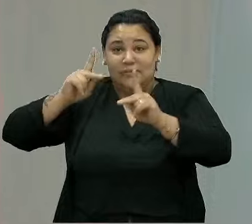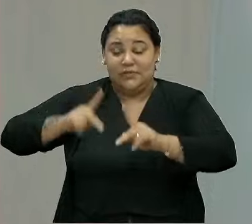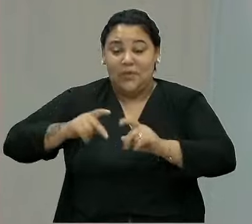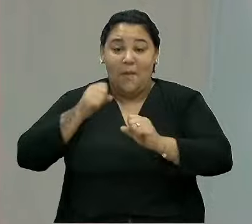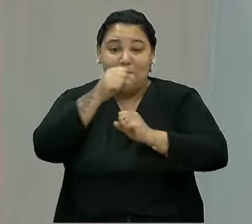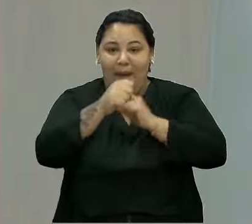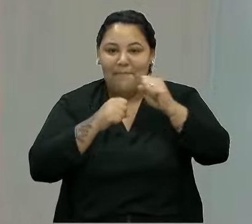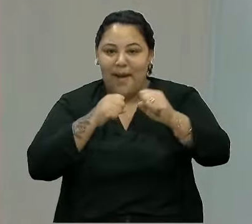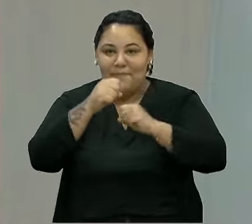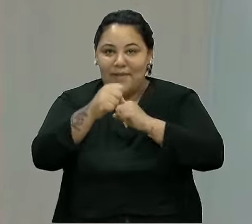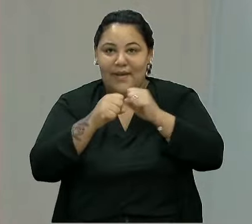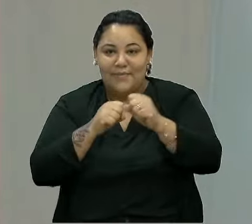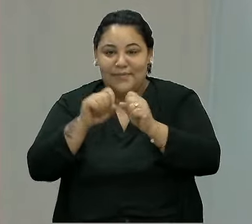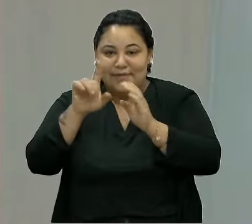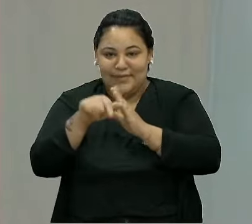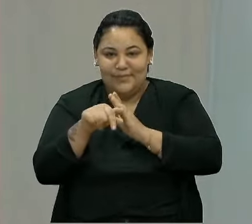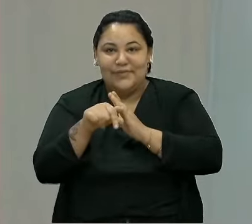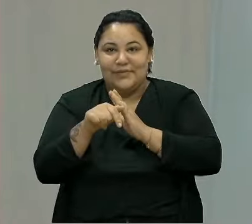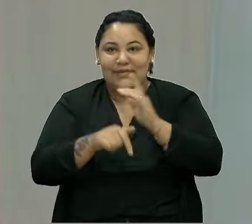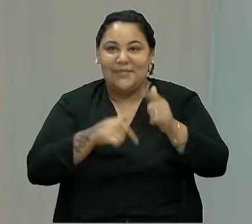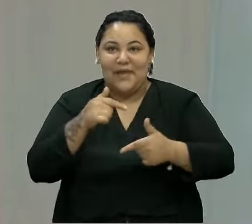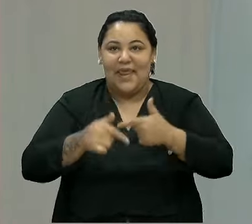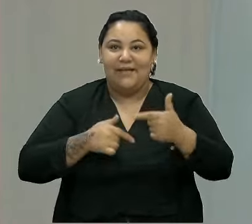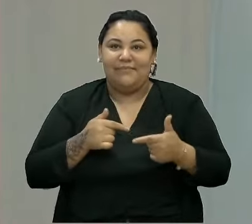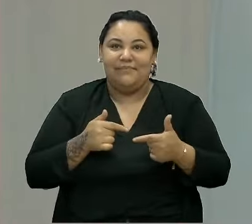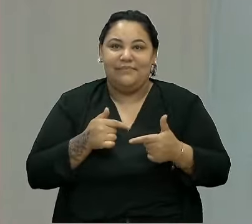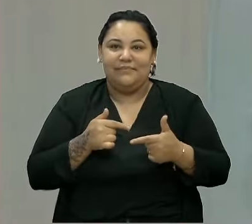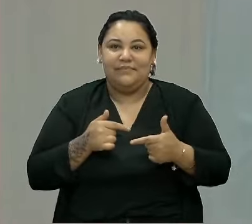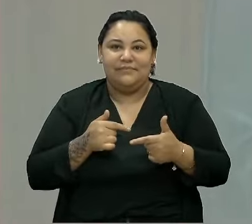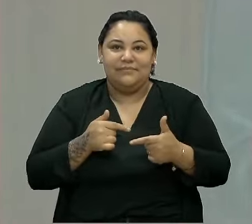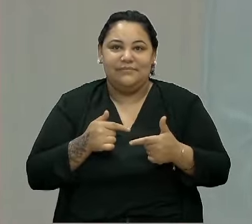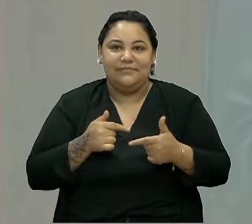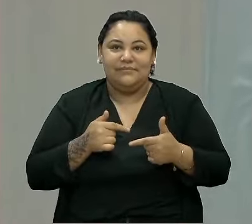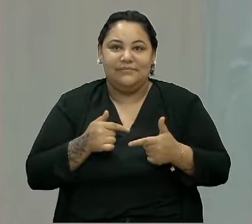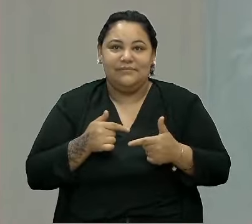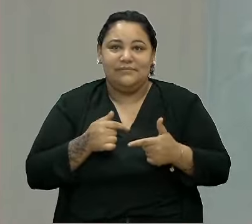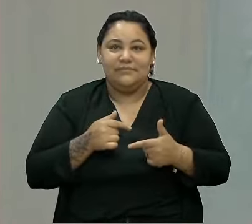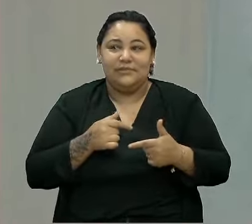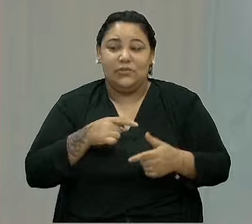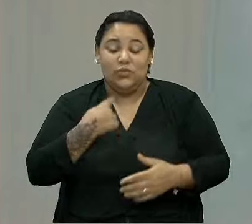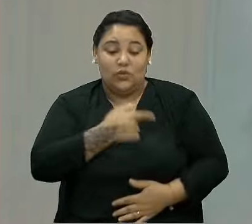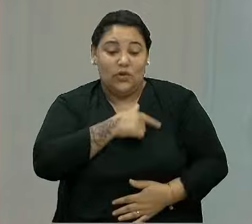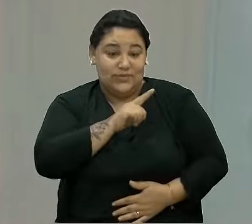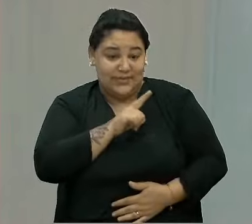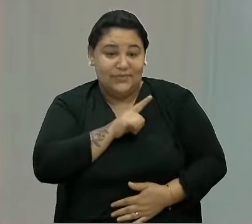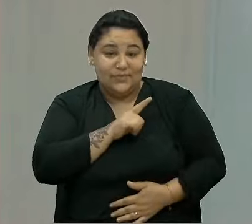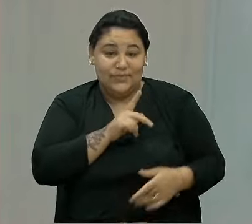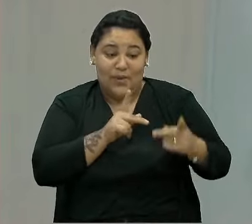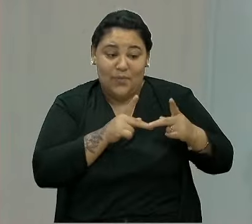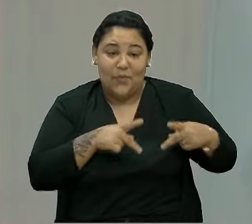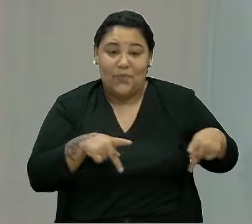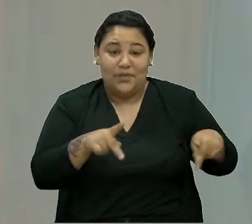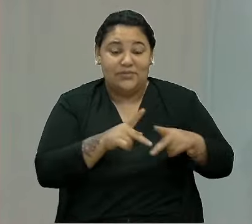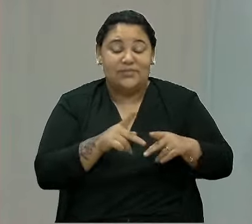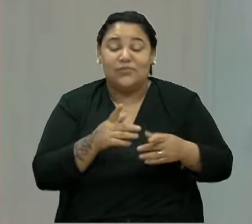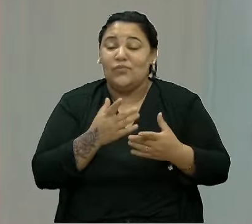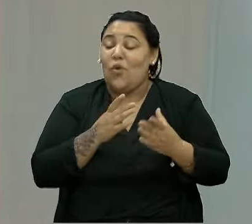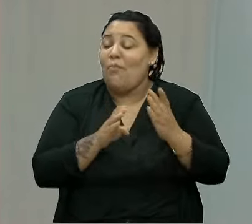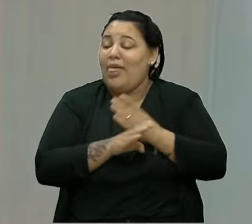vontade para depois produzir. Então, nós temos uma população doente,